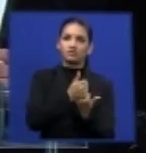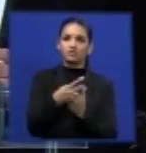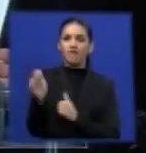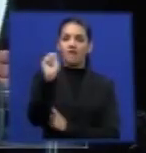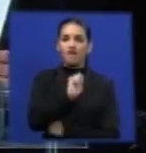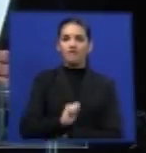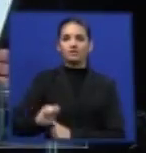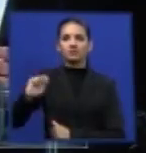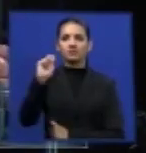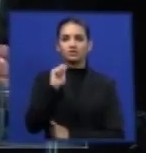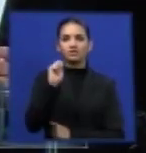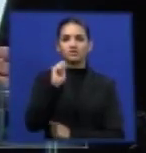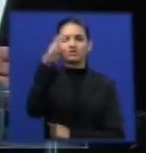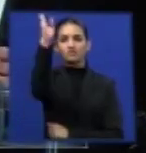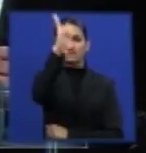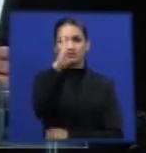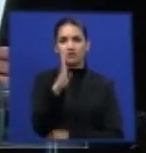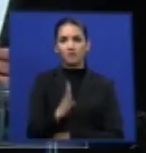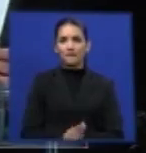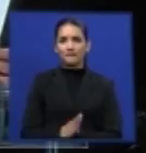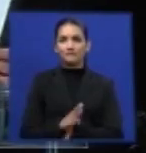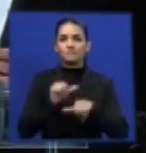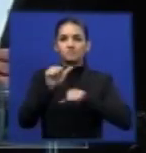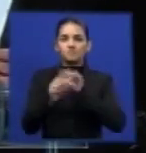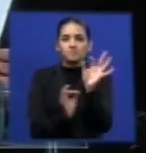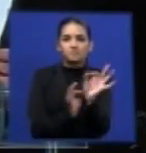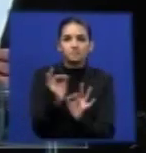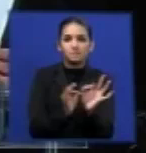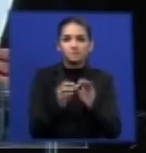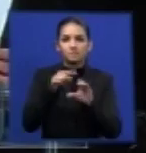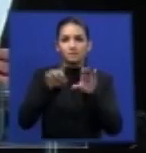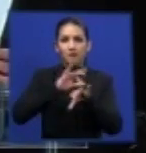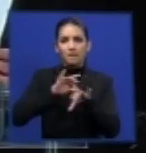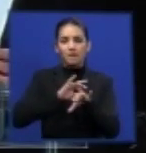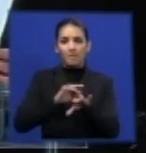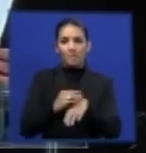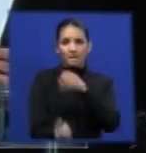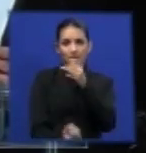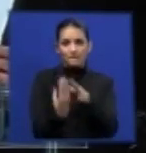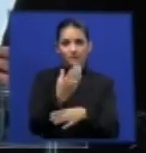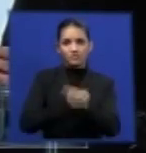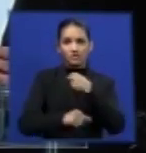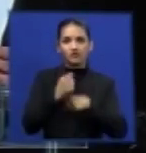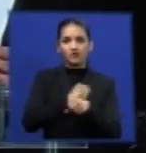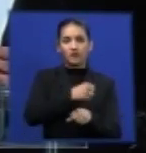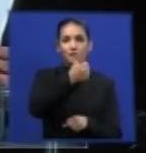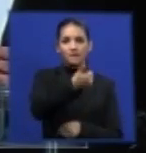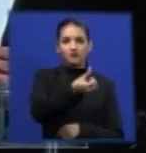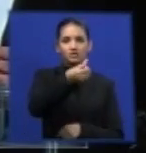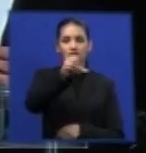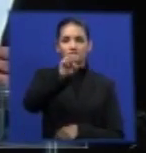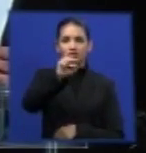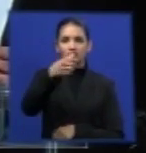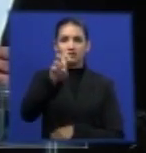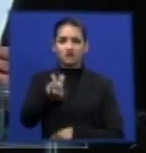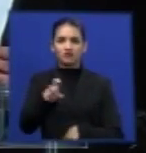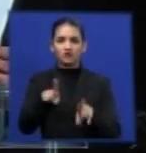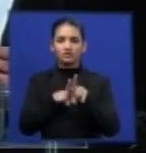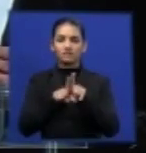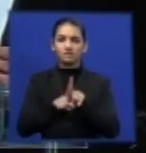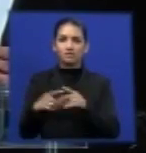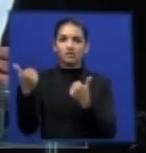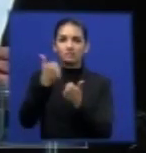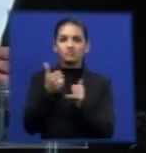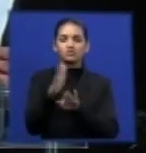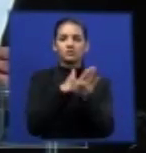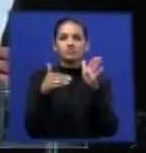brasileira do segmento de reforma de pneus que foi fundada em 1985 representa todo o segmento de reforma de pneus do